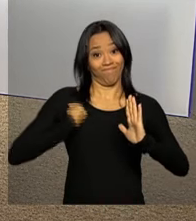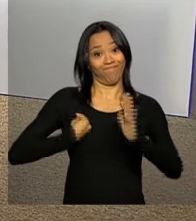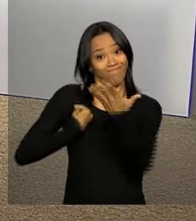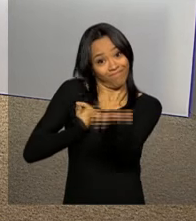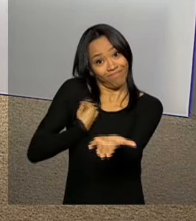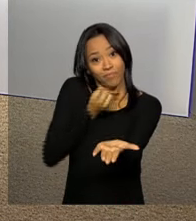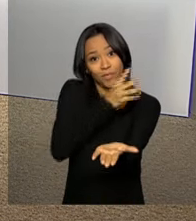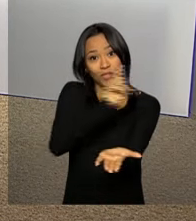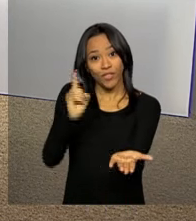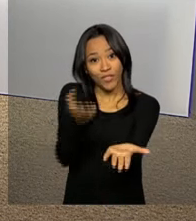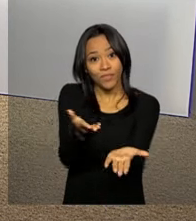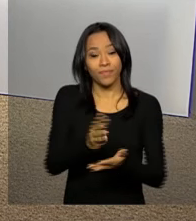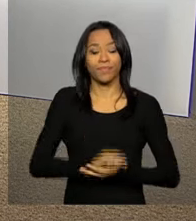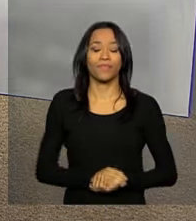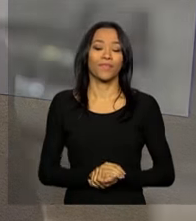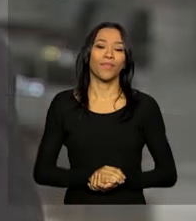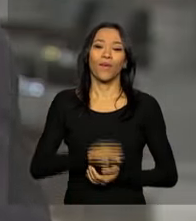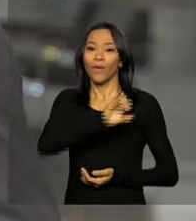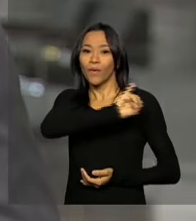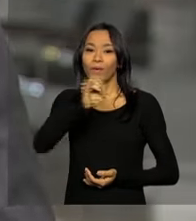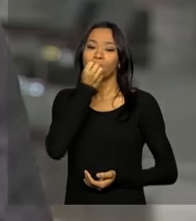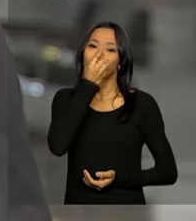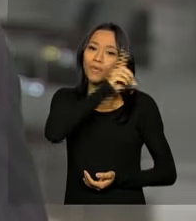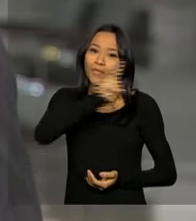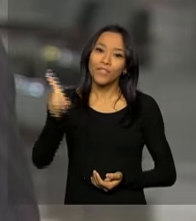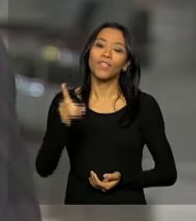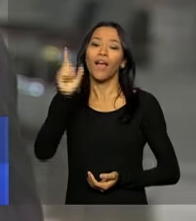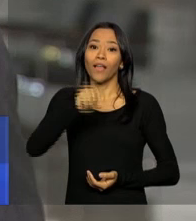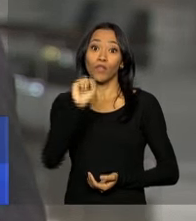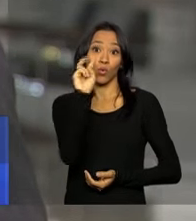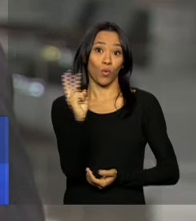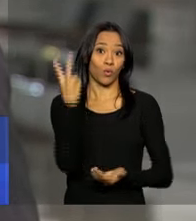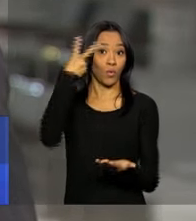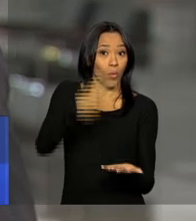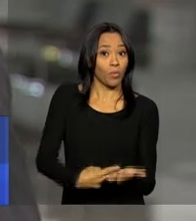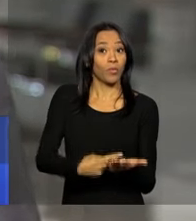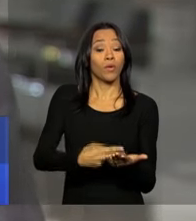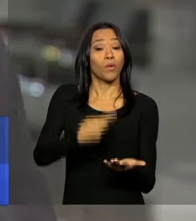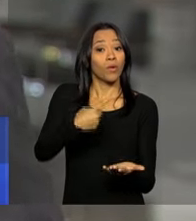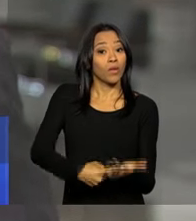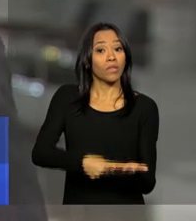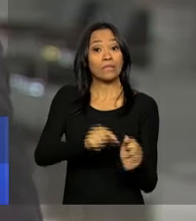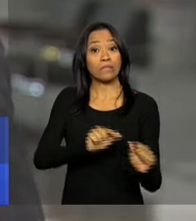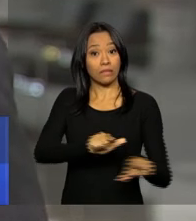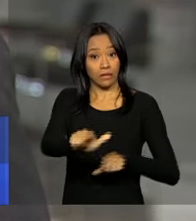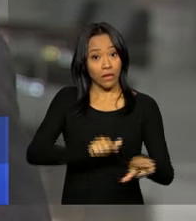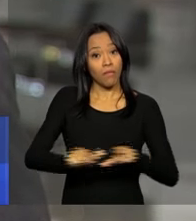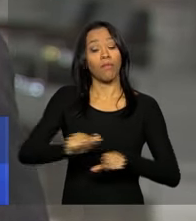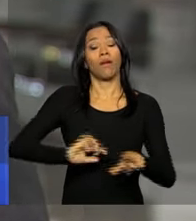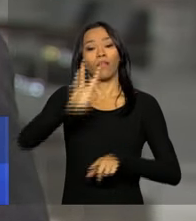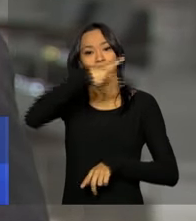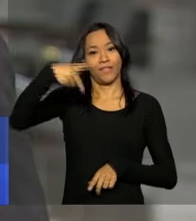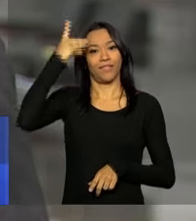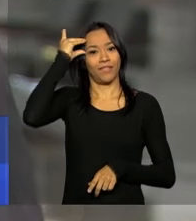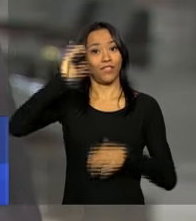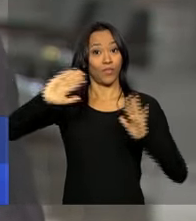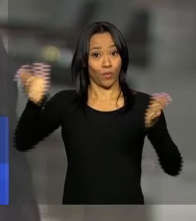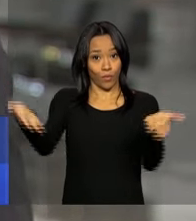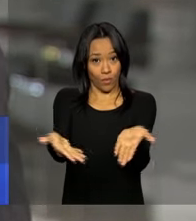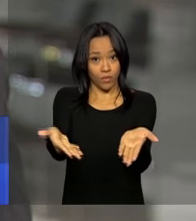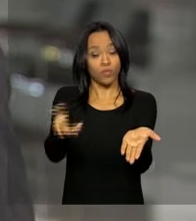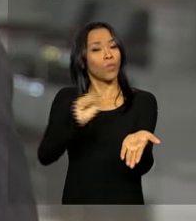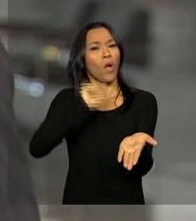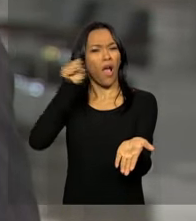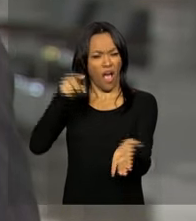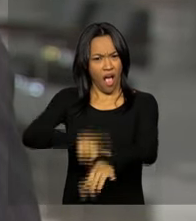Leandro, bom dia. Olá, Jaime. Bom dia. São dois compromissos oficiais na agenda da presidenta Dilma Rousseff de hoje. Nesse